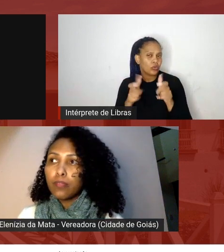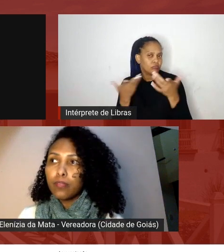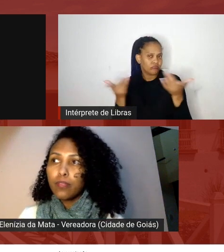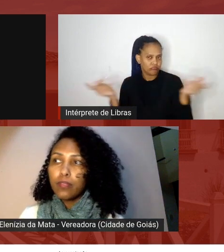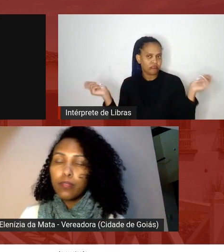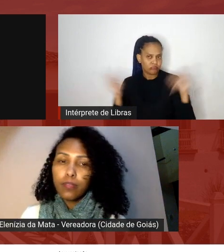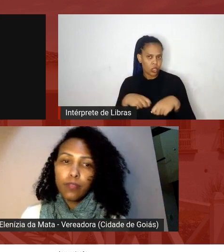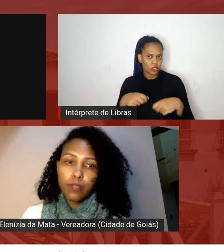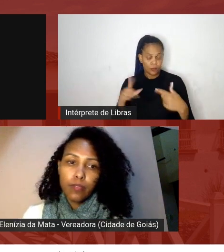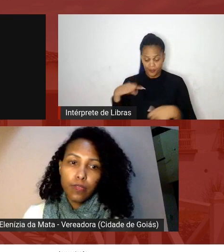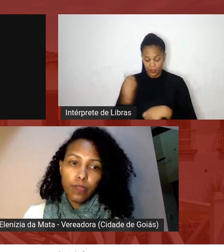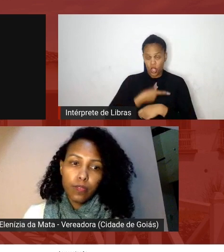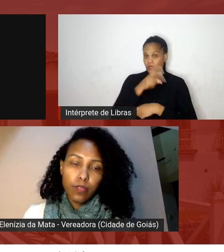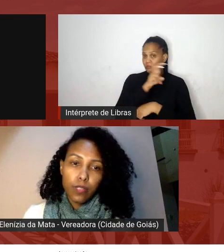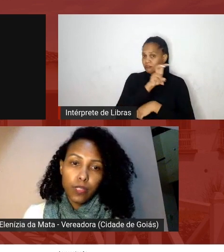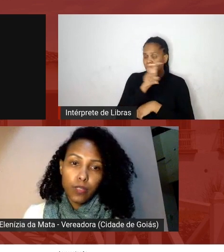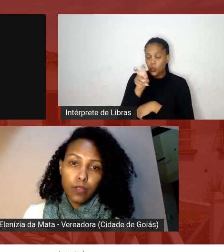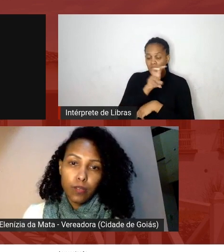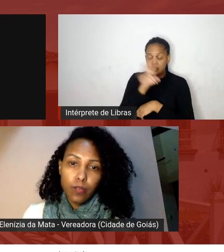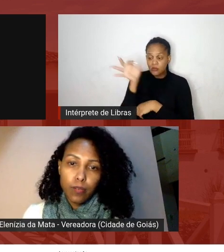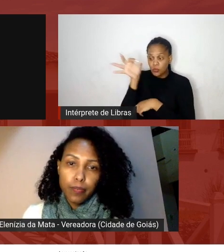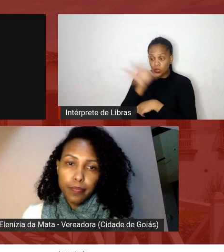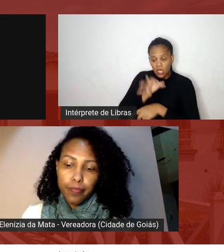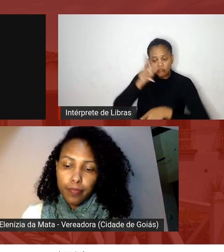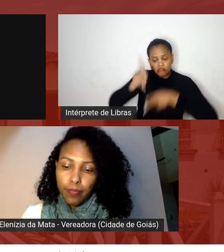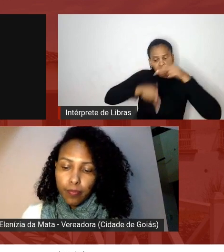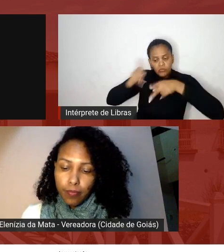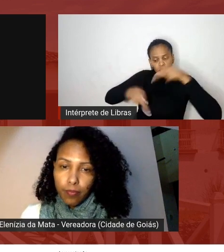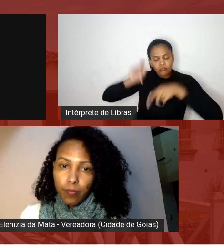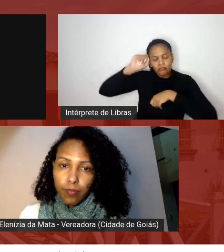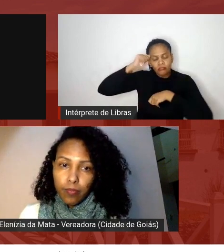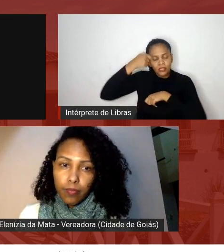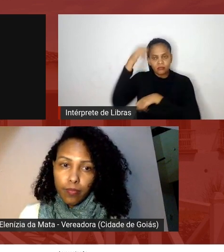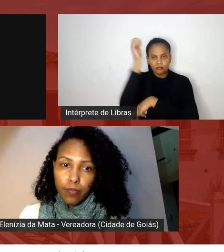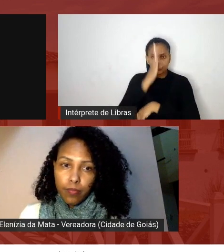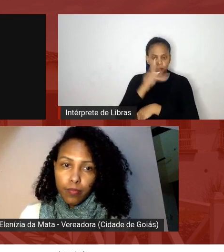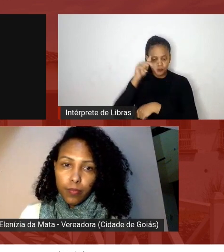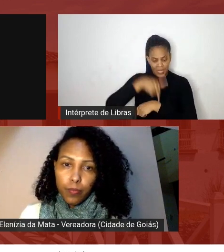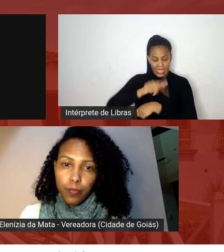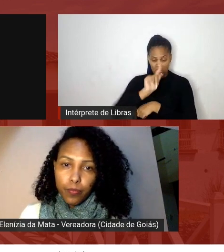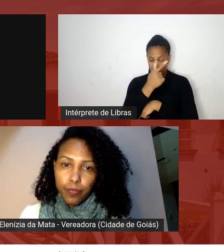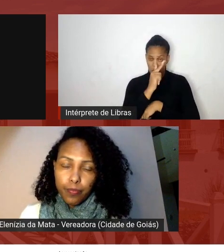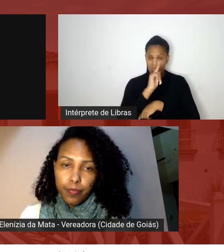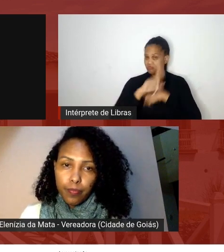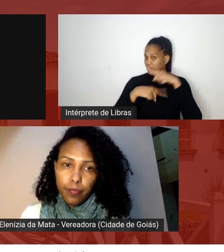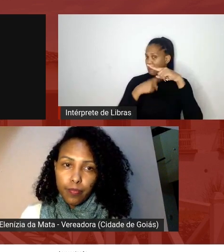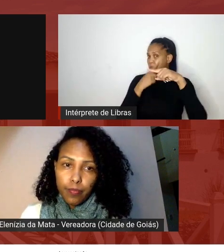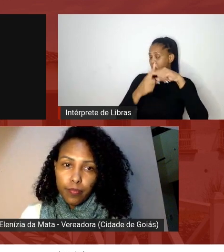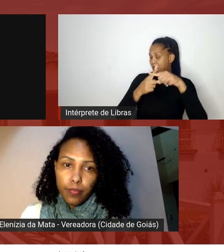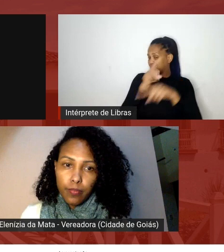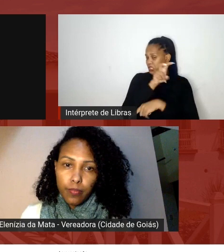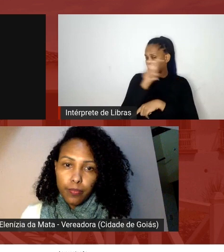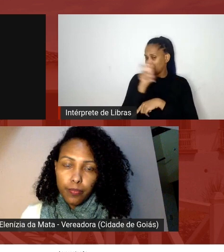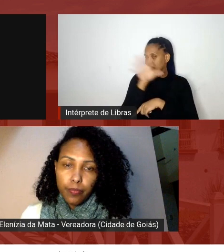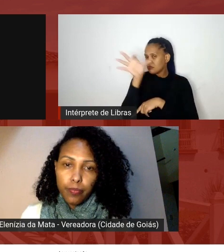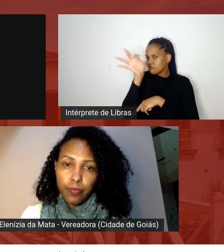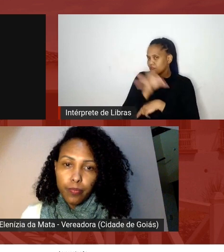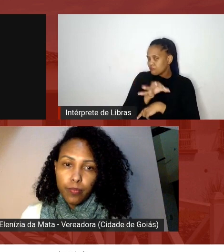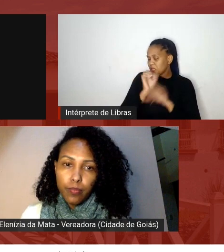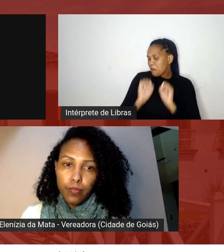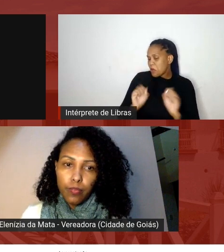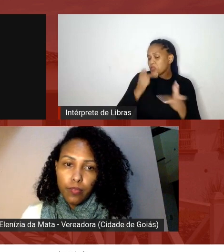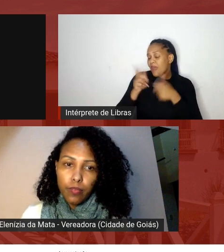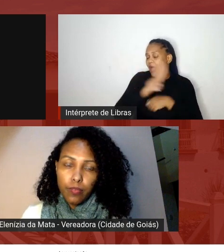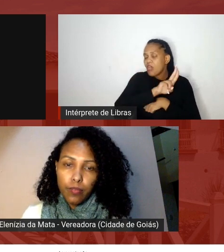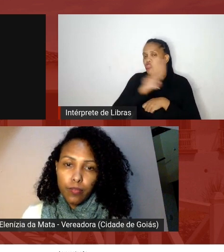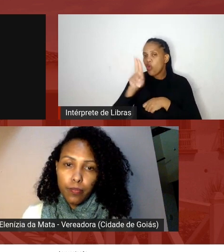55% da população negra no Brasil em Goiás acredito que até mais do 55% eu posso citar nomes de amigos que